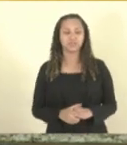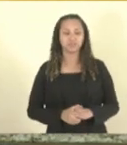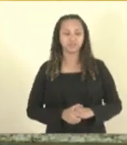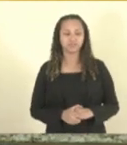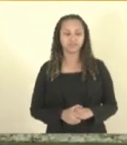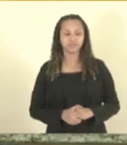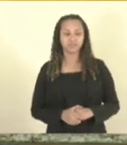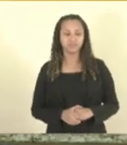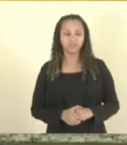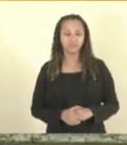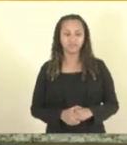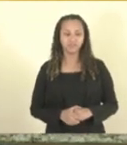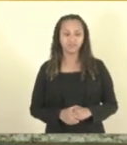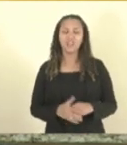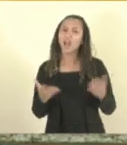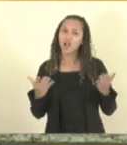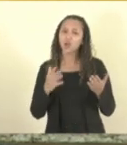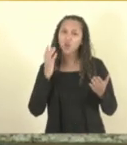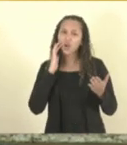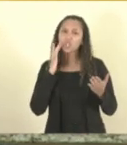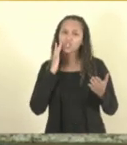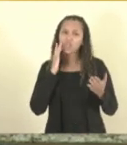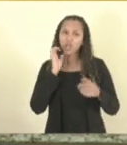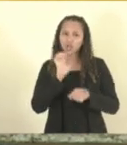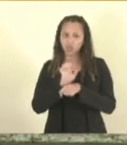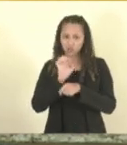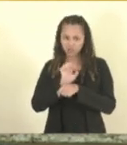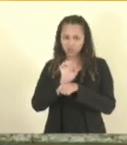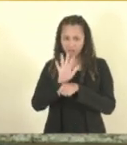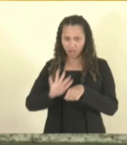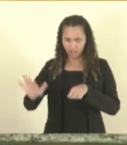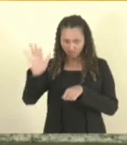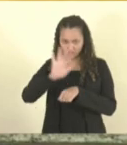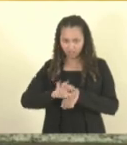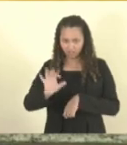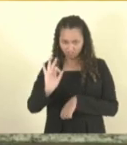Agora parece que é do Estado todo, né? A patente agora aumentou um pouco, do Estado todo.